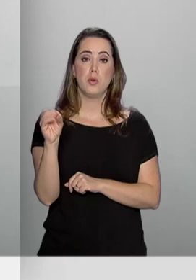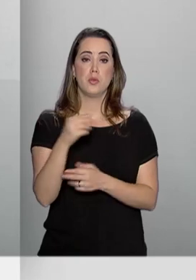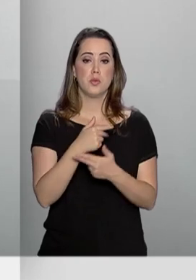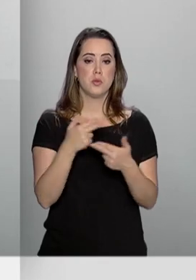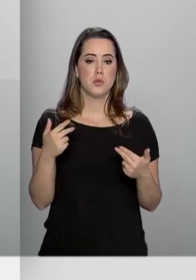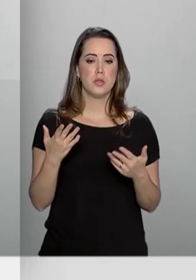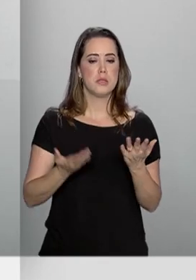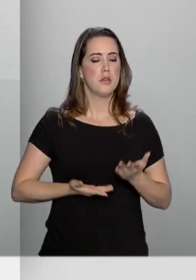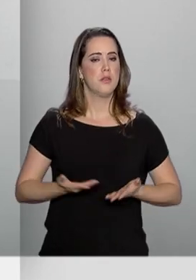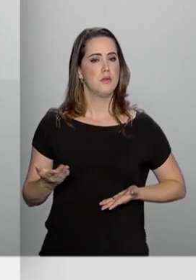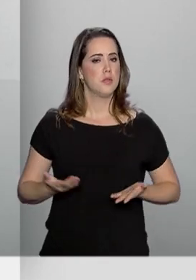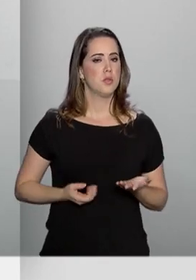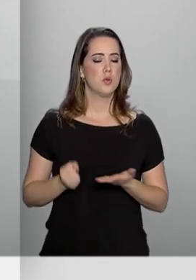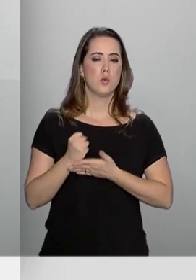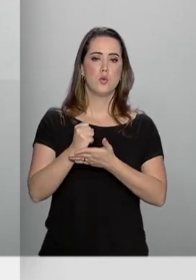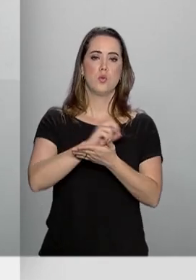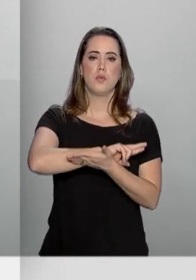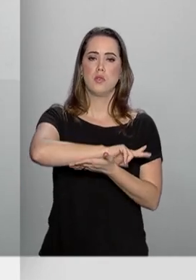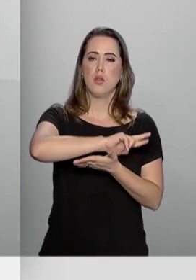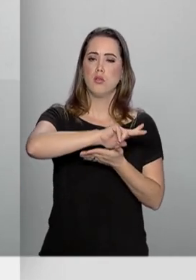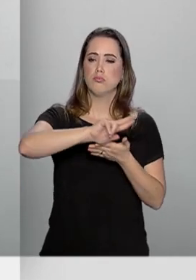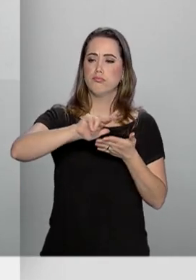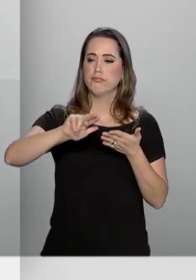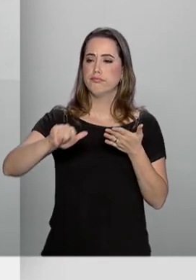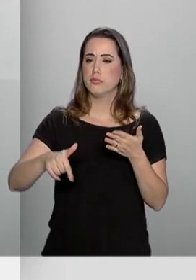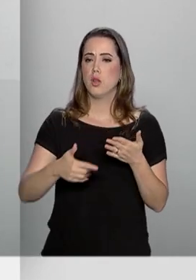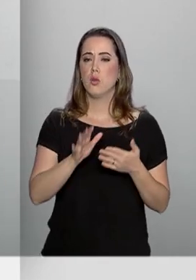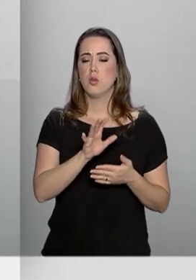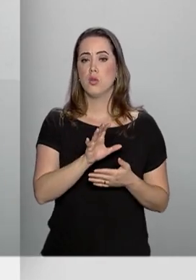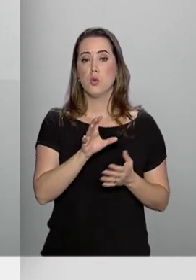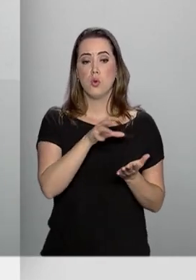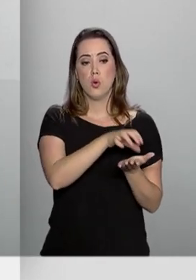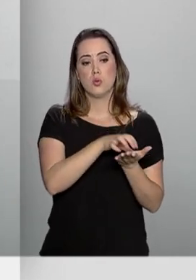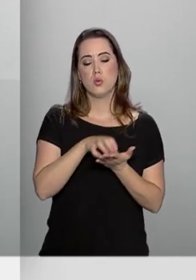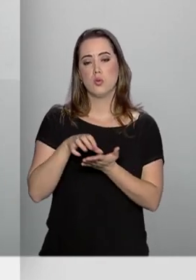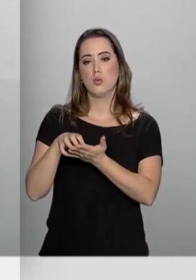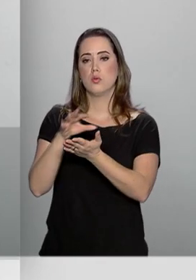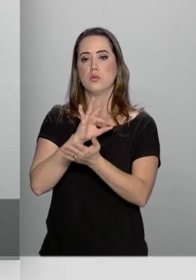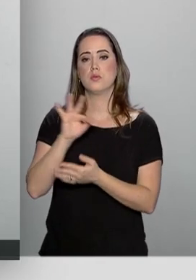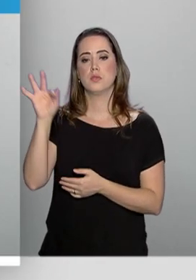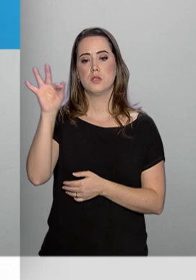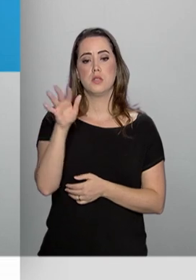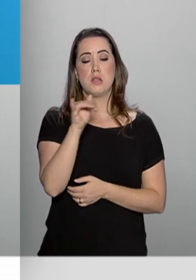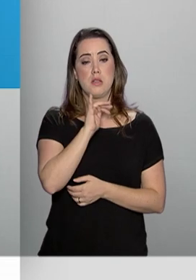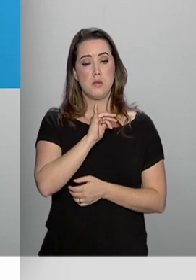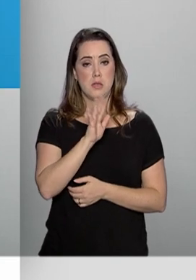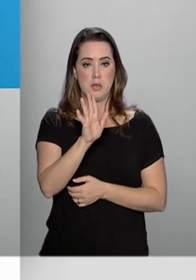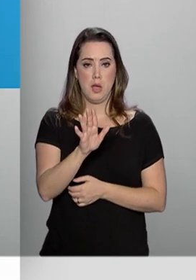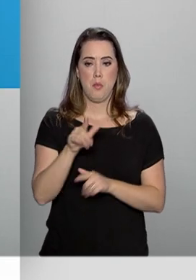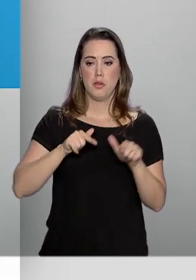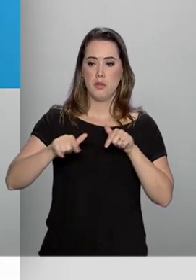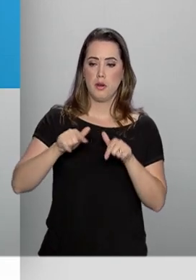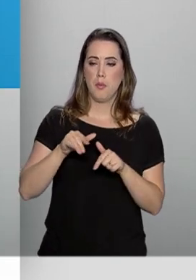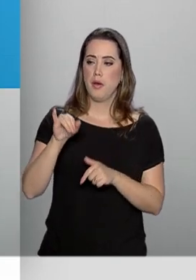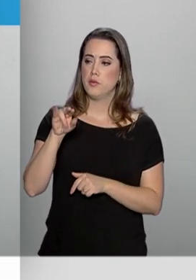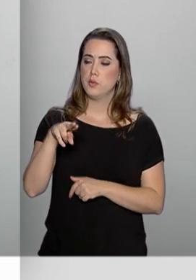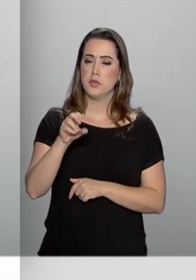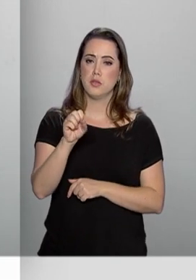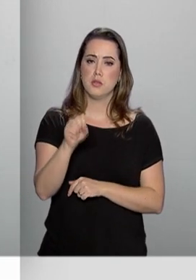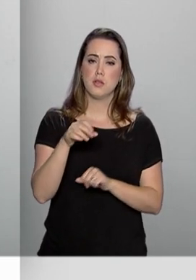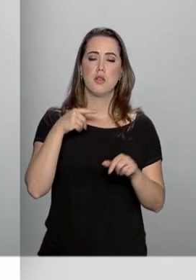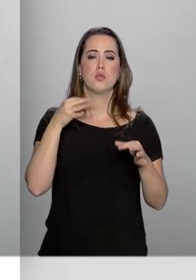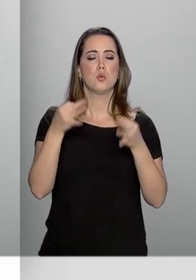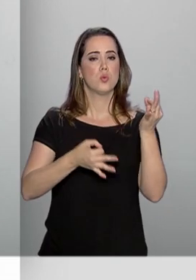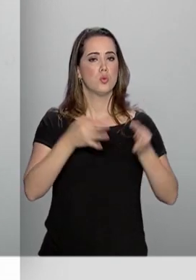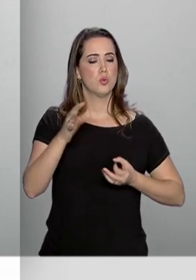São serviços disponíveis em praticamente todos os órgãos federais, como de trabalho e previdência, de